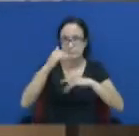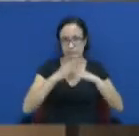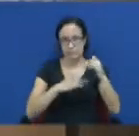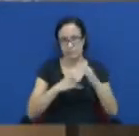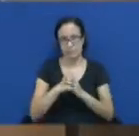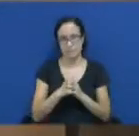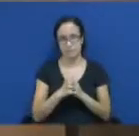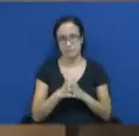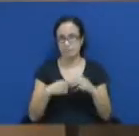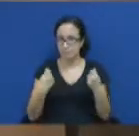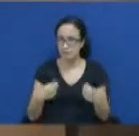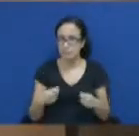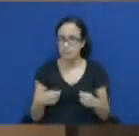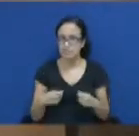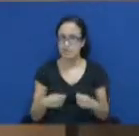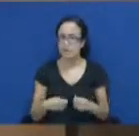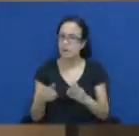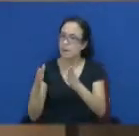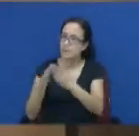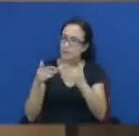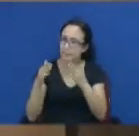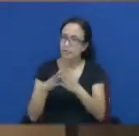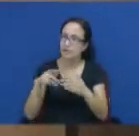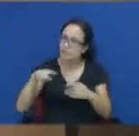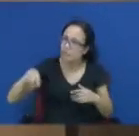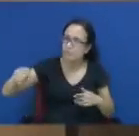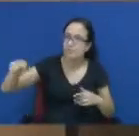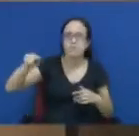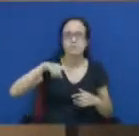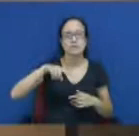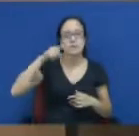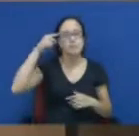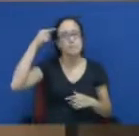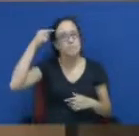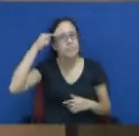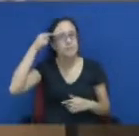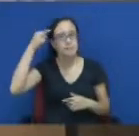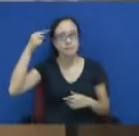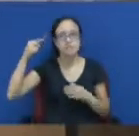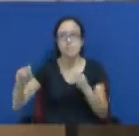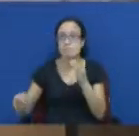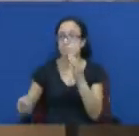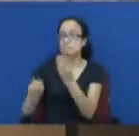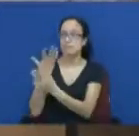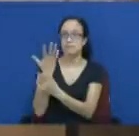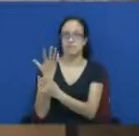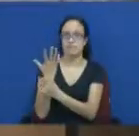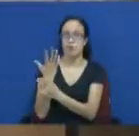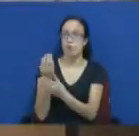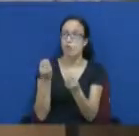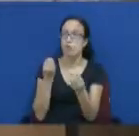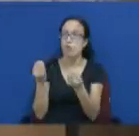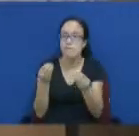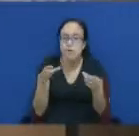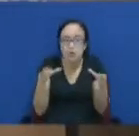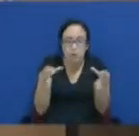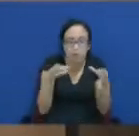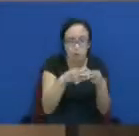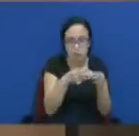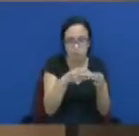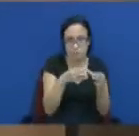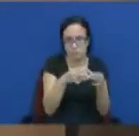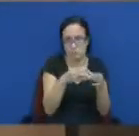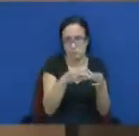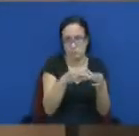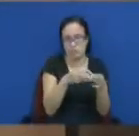criem de forma diferenciada a Comissão de Sustentabilidade. O vereador